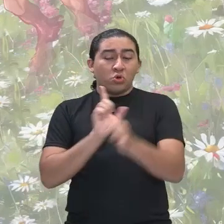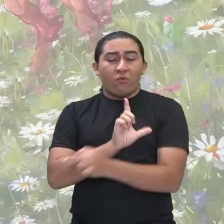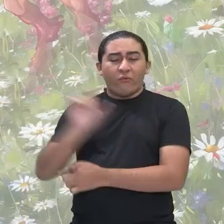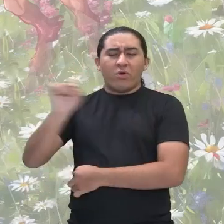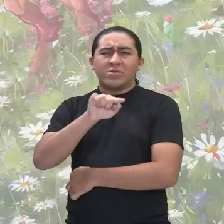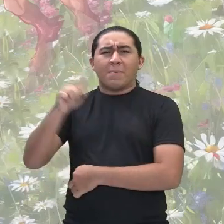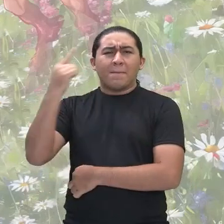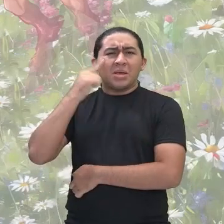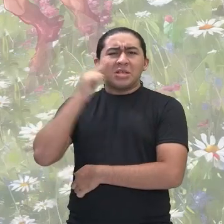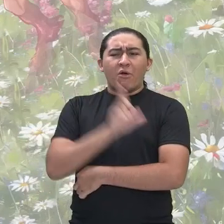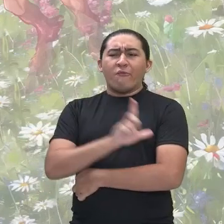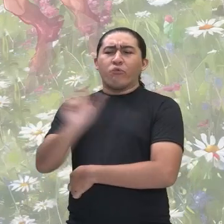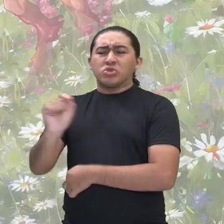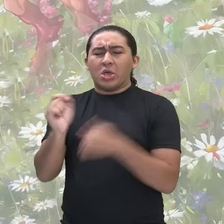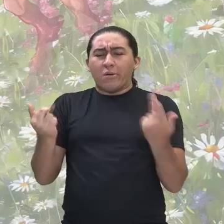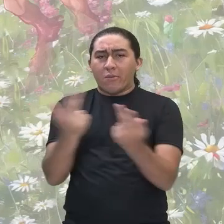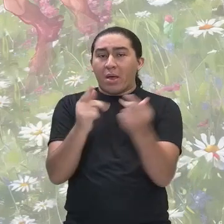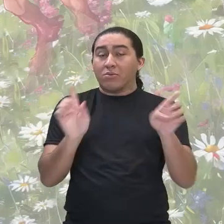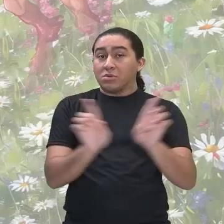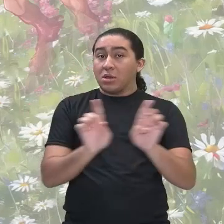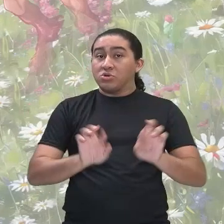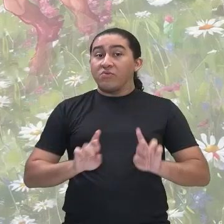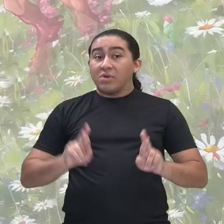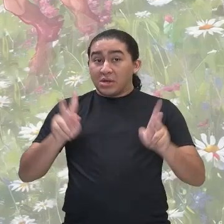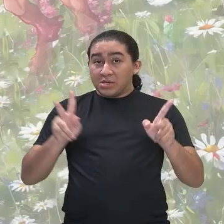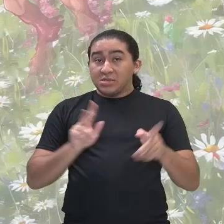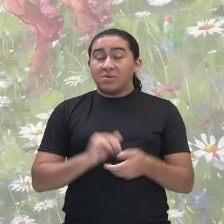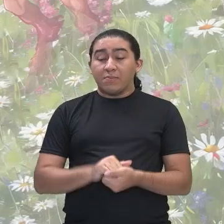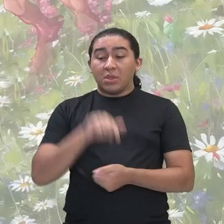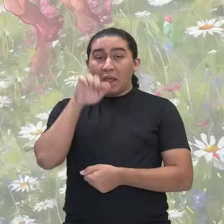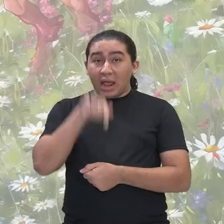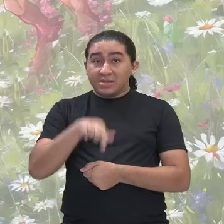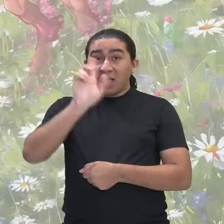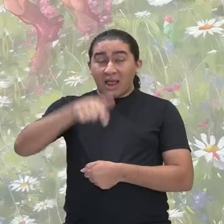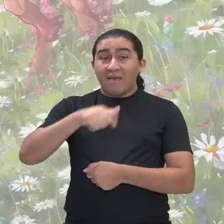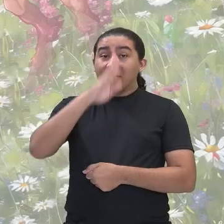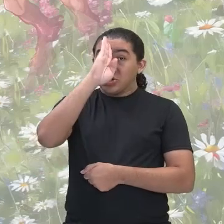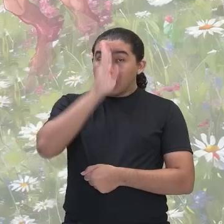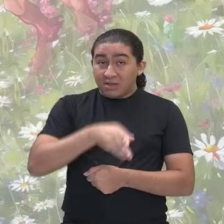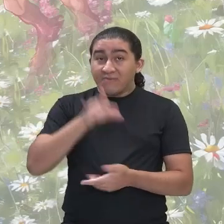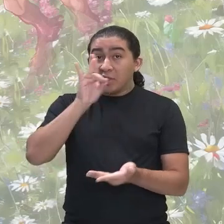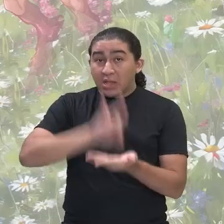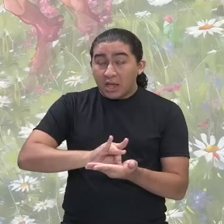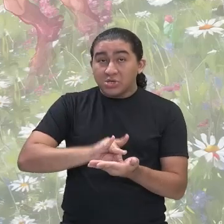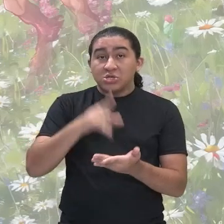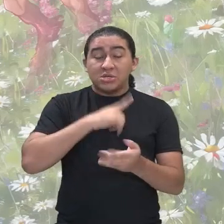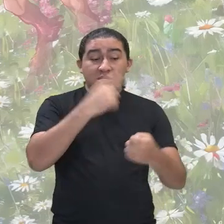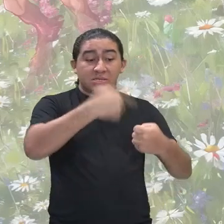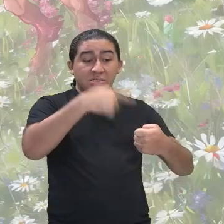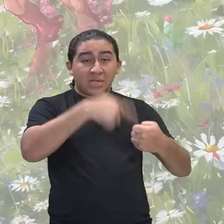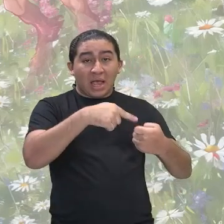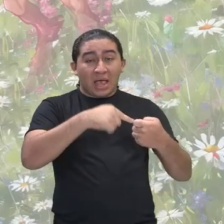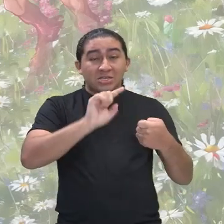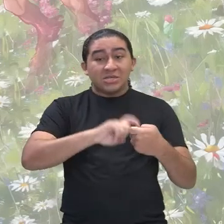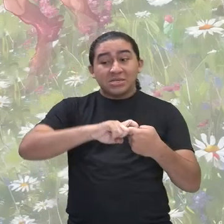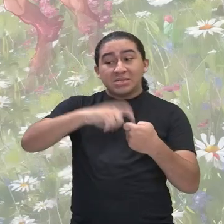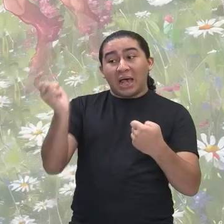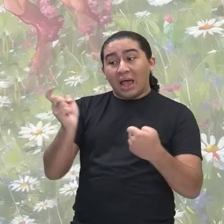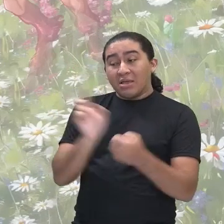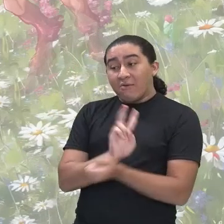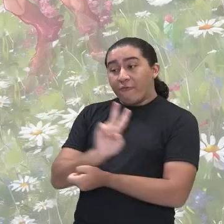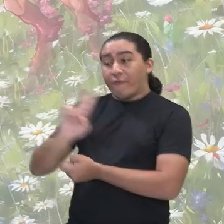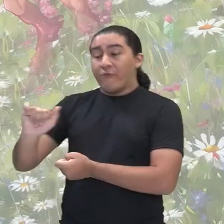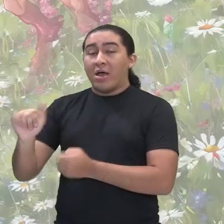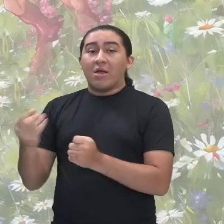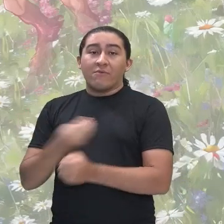mas é a mesma fuga do arcadismo. Não é. A fuga dentro do arcadismo é a fuga literal, fugir da cidade para o campo.